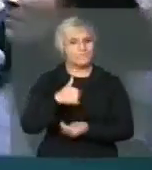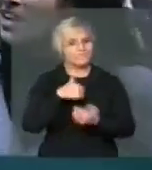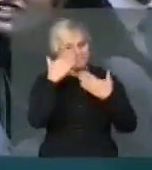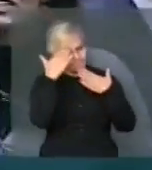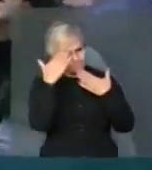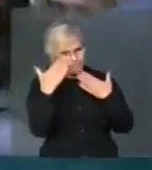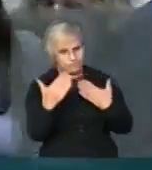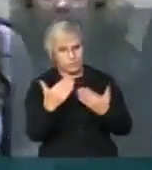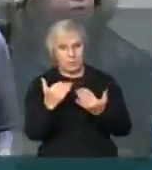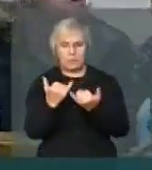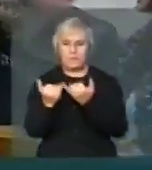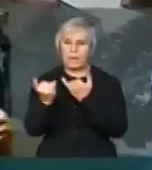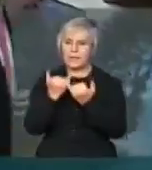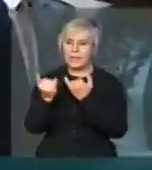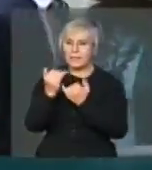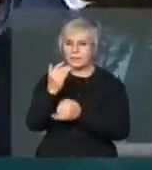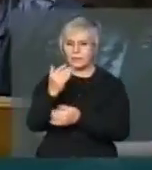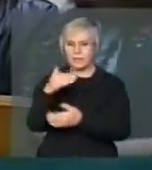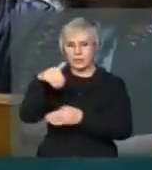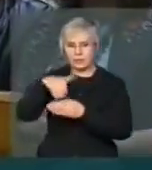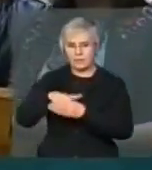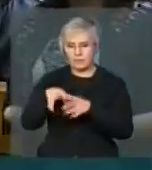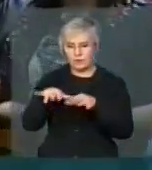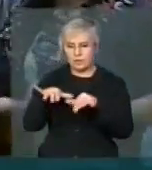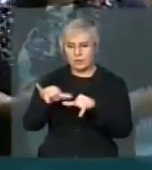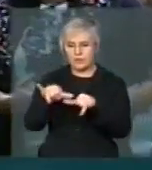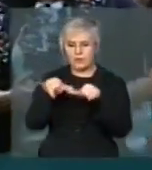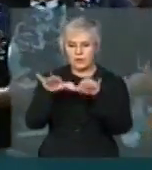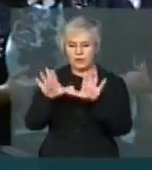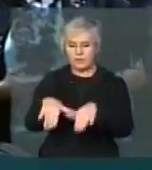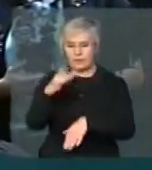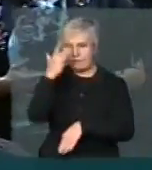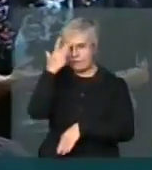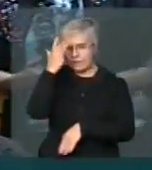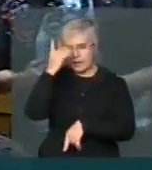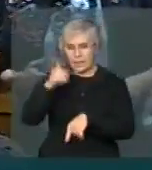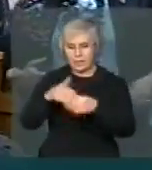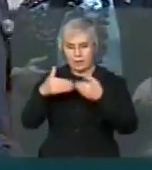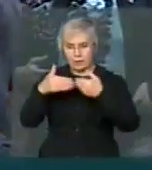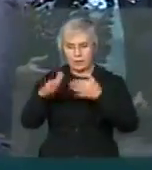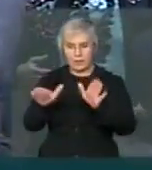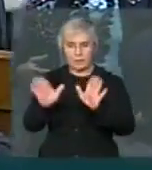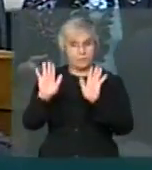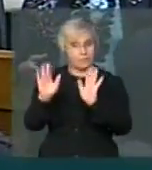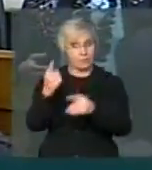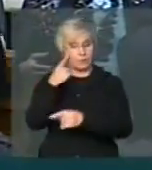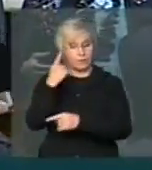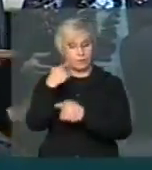que ficou para amanhã essa votação na hora que o presidente reabre a sessão. Carlos. Obrigado. Vamos ouvir o presidente.